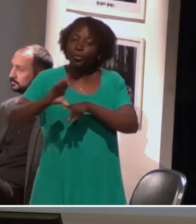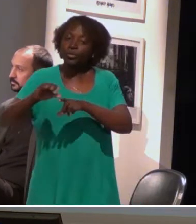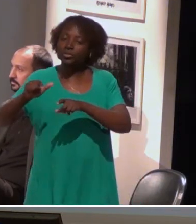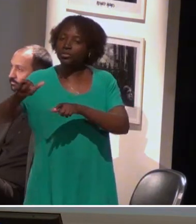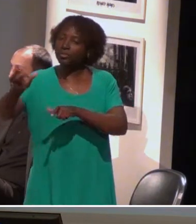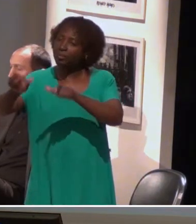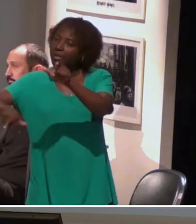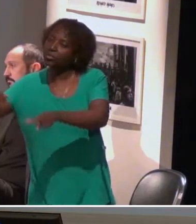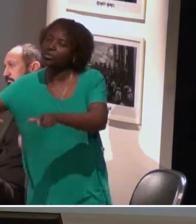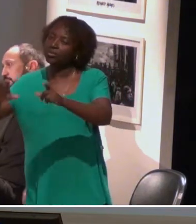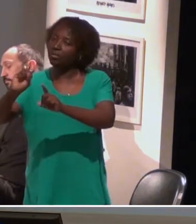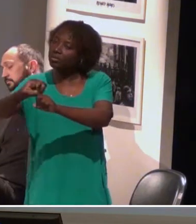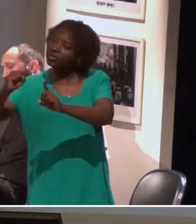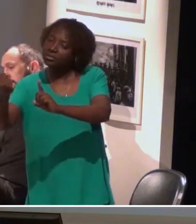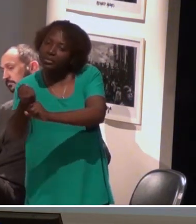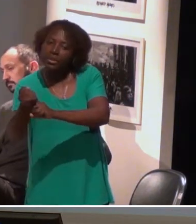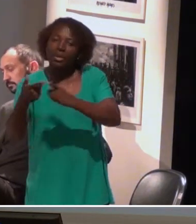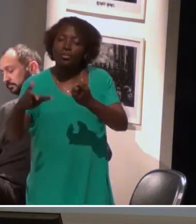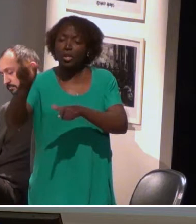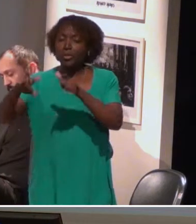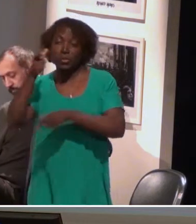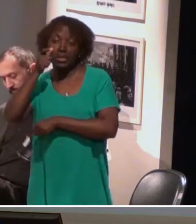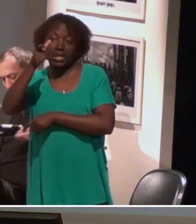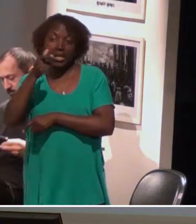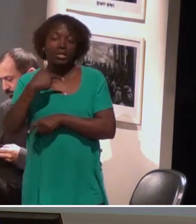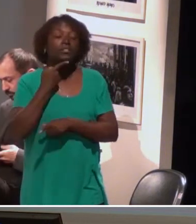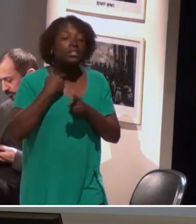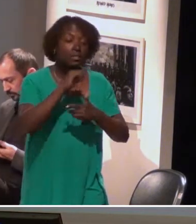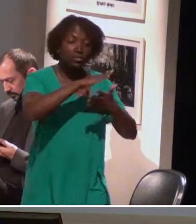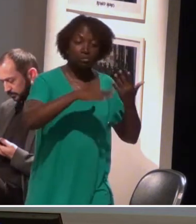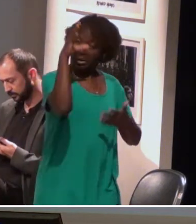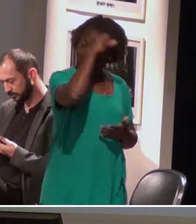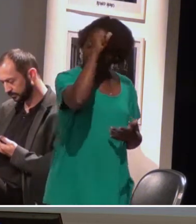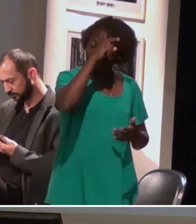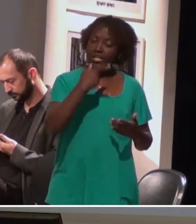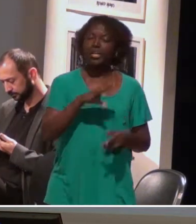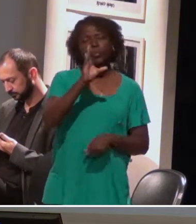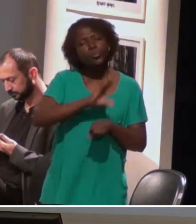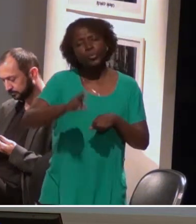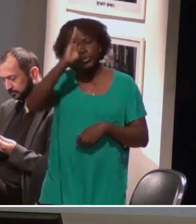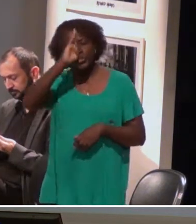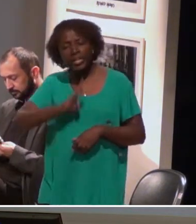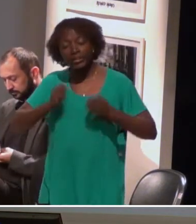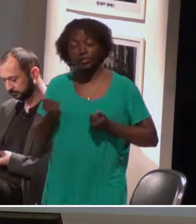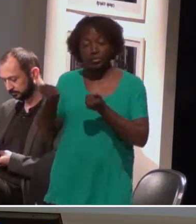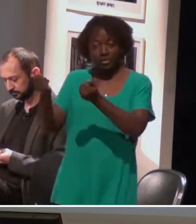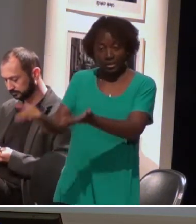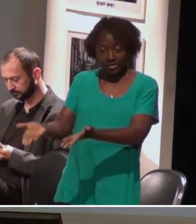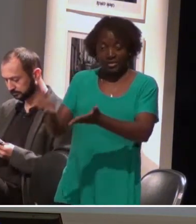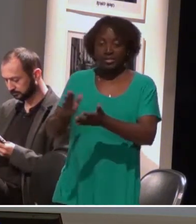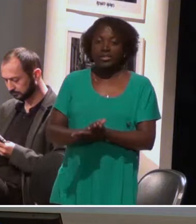famílias e qualquer profissional que nos procure e que tenha vontade de aprender Libras, eles são gratuitos e a gente oferece para a comunidade.